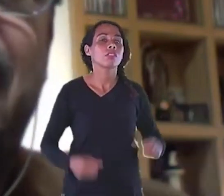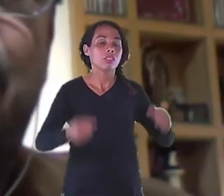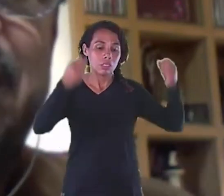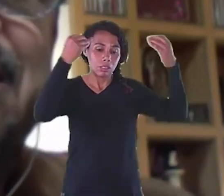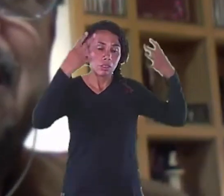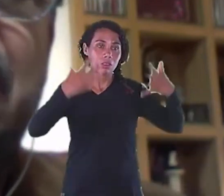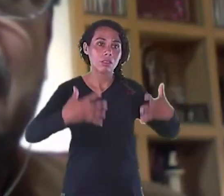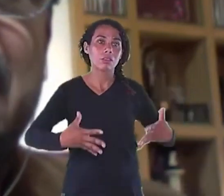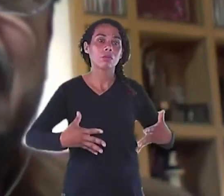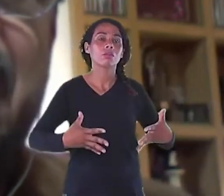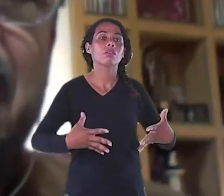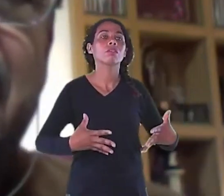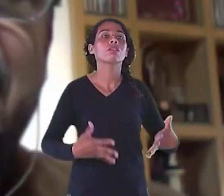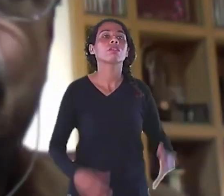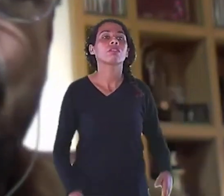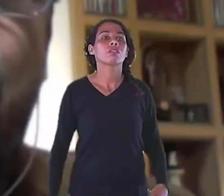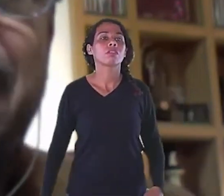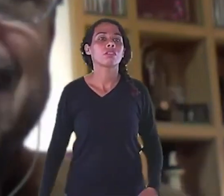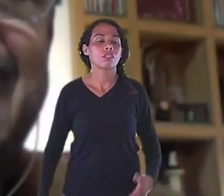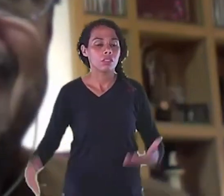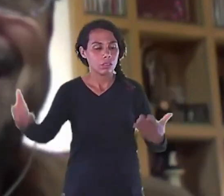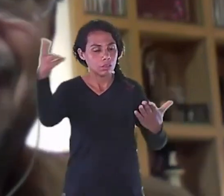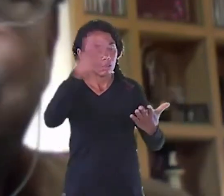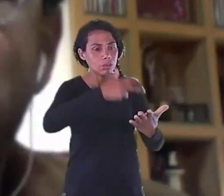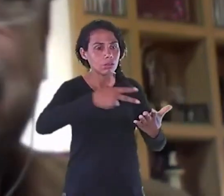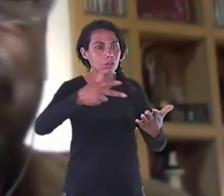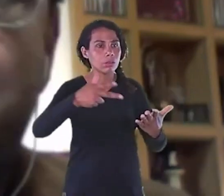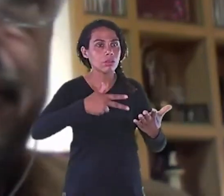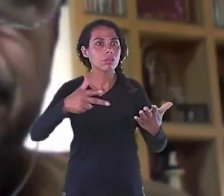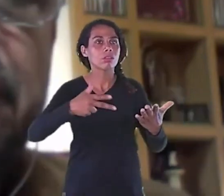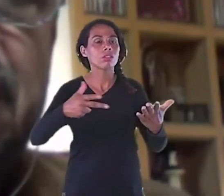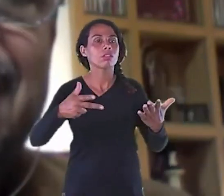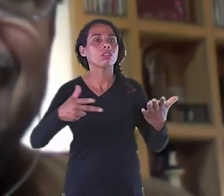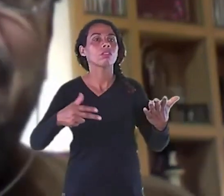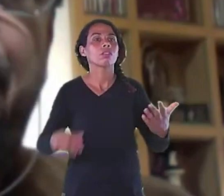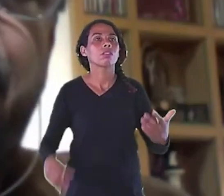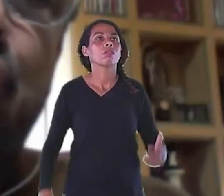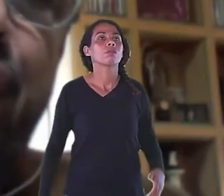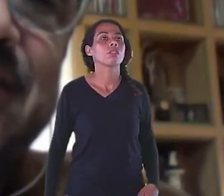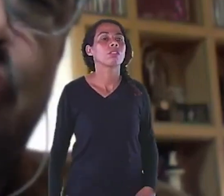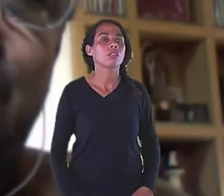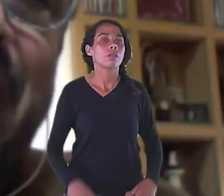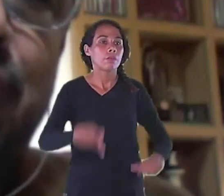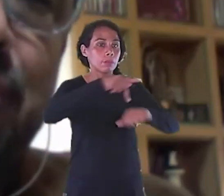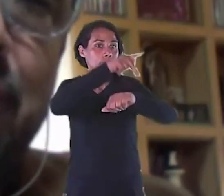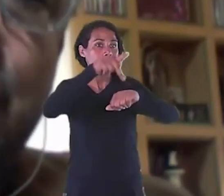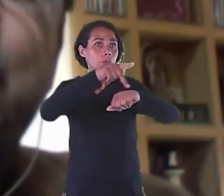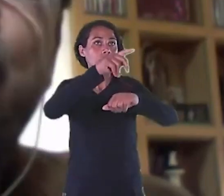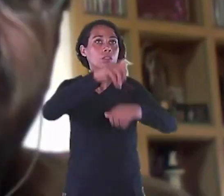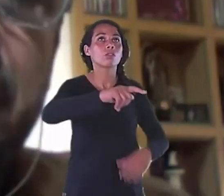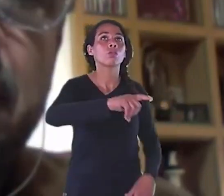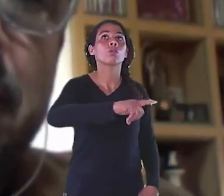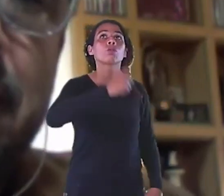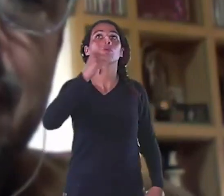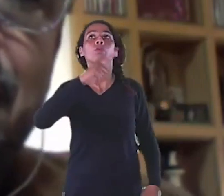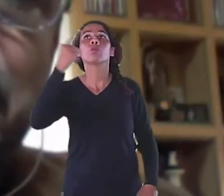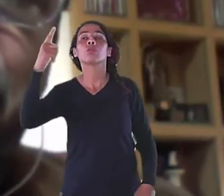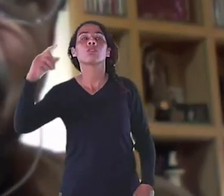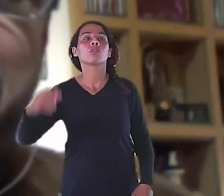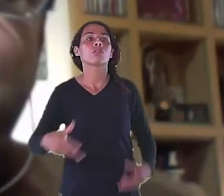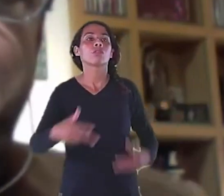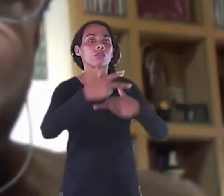design Na América acontecia? No Canadá Na Europa Na Ásia E no Brasil não Depois que eu fiz Esse doutorado Eu me curei